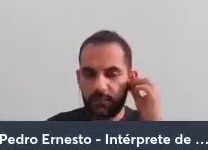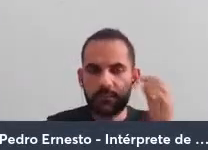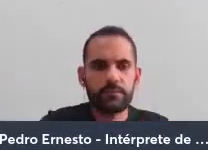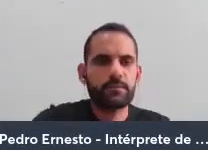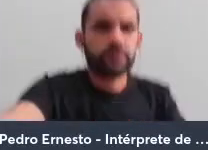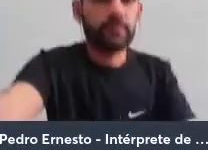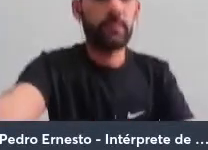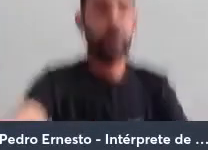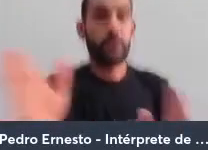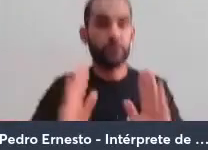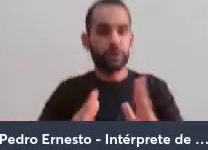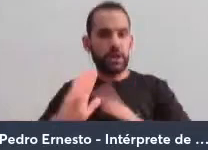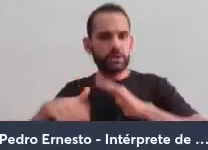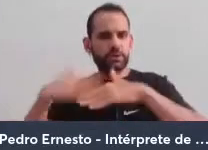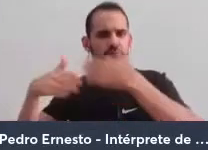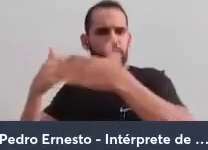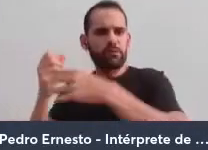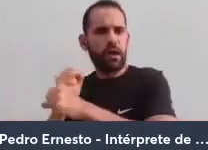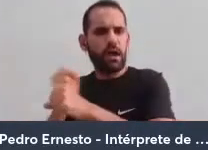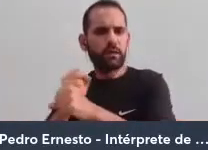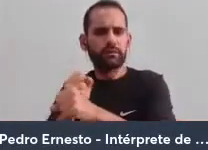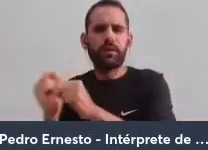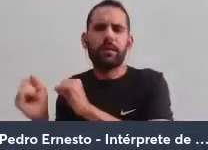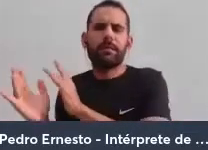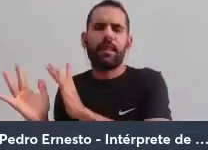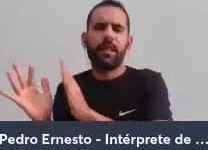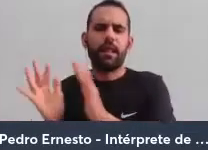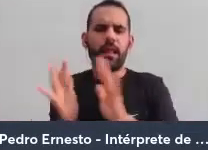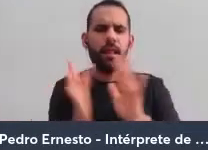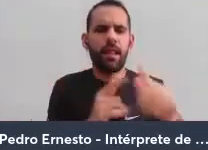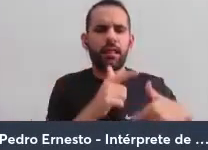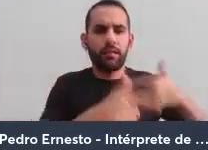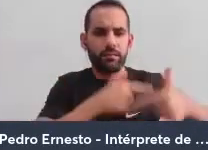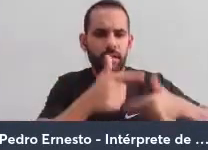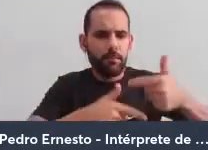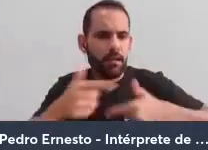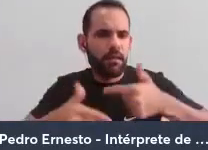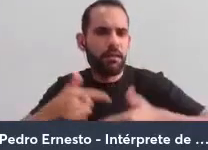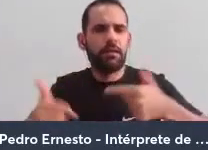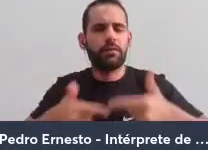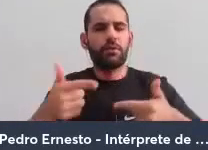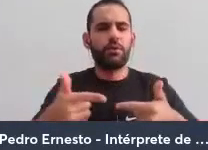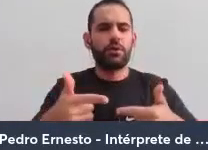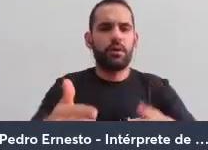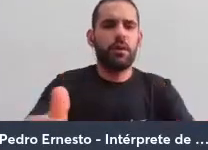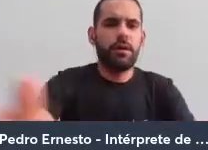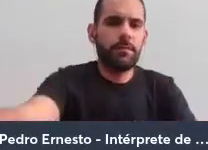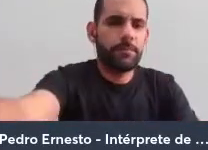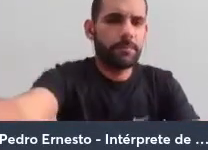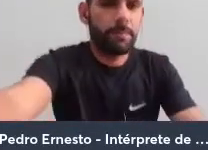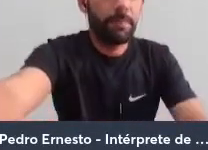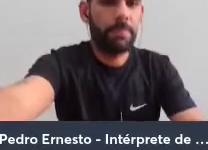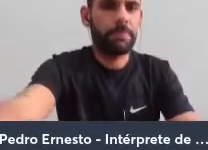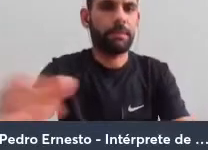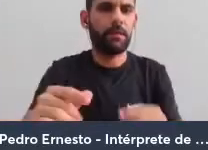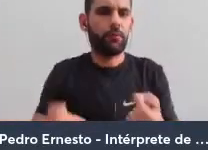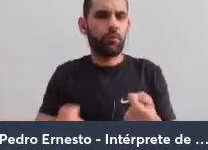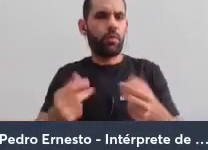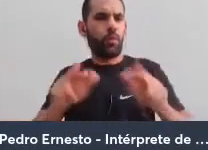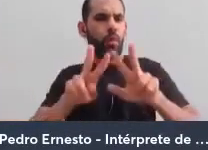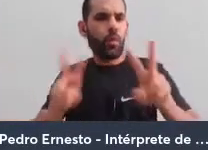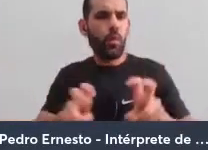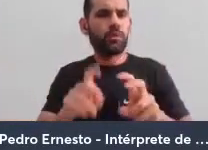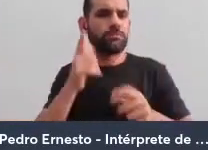do tempo trabalhando com as suas necessidades para garantir a